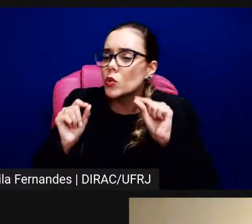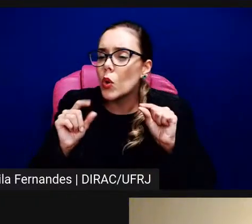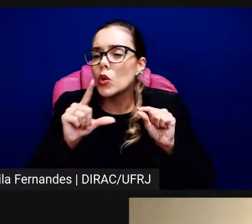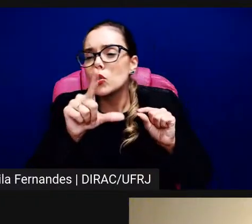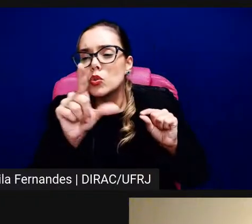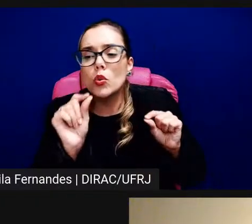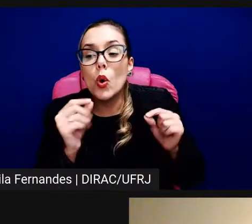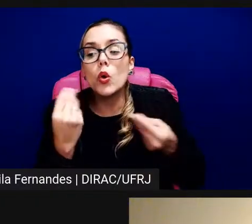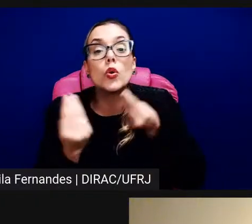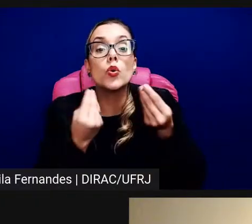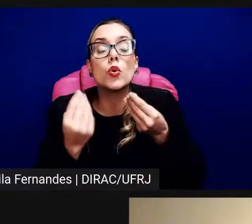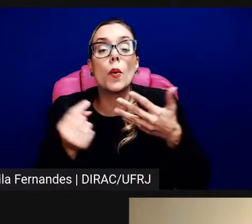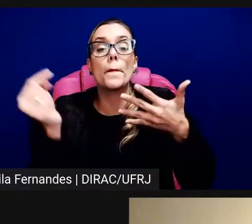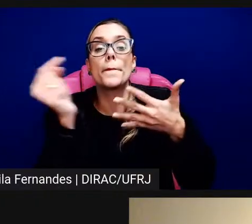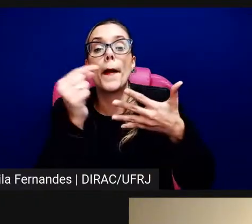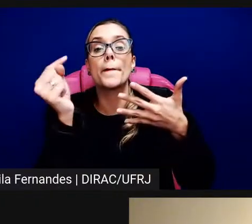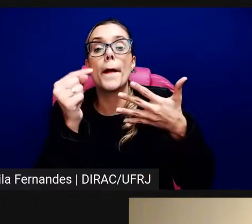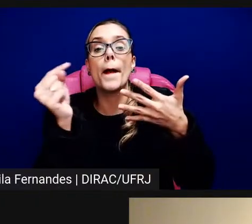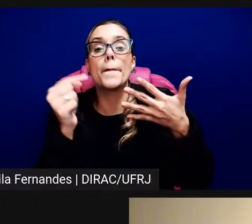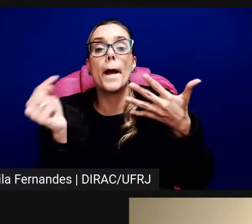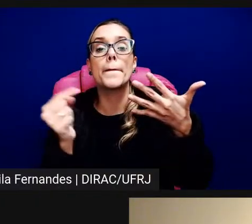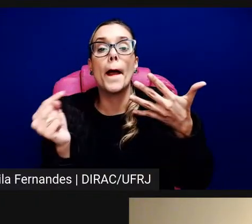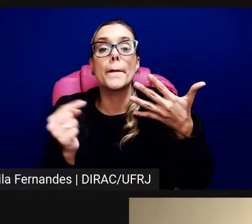questões, essas proposições?